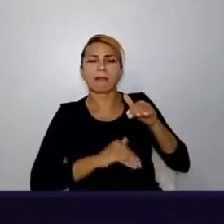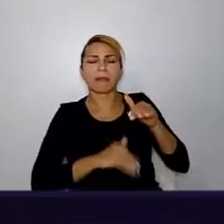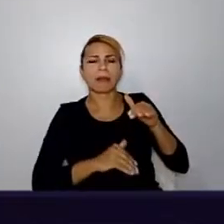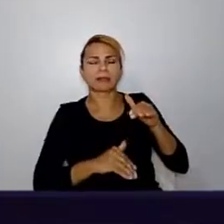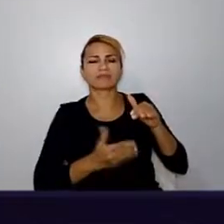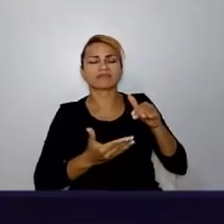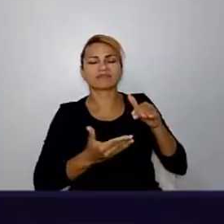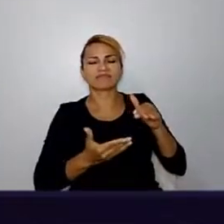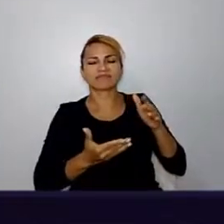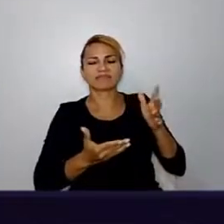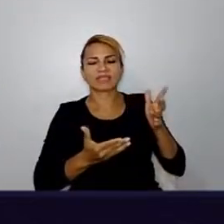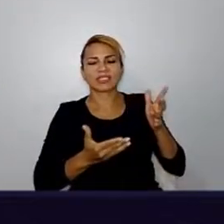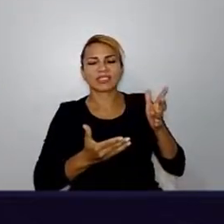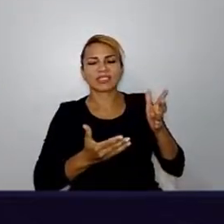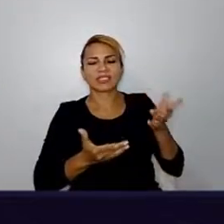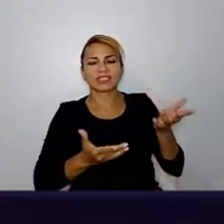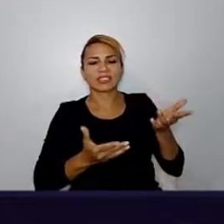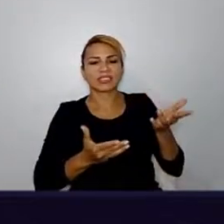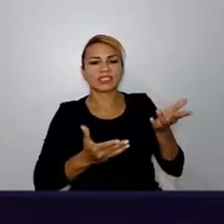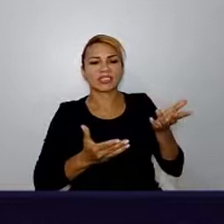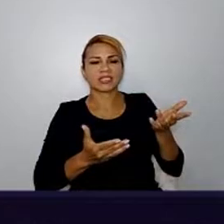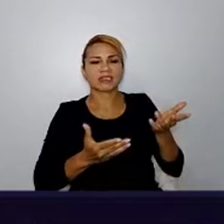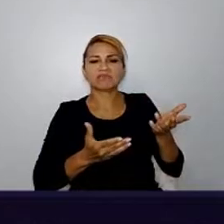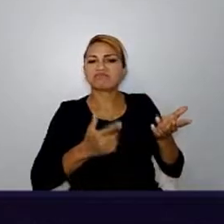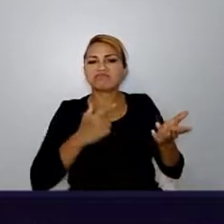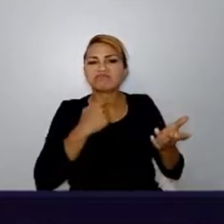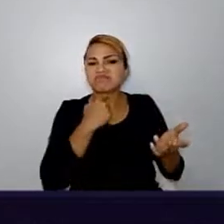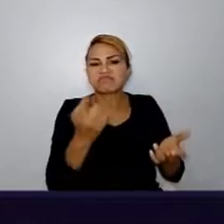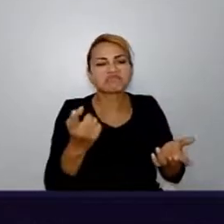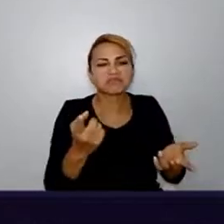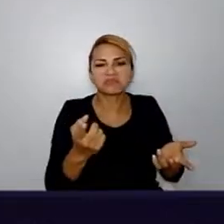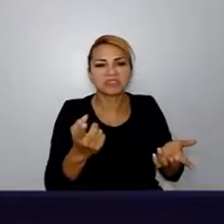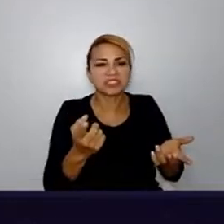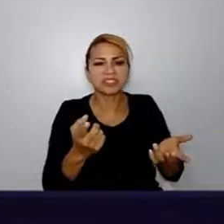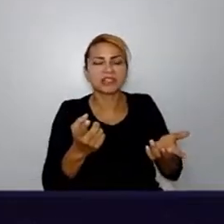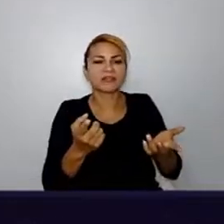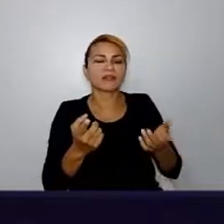fazia mais sentido, não cabia mais aquela discussão acontecer naquele momento.